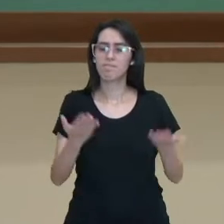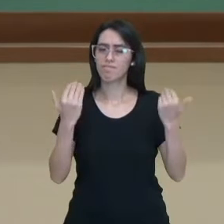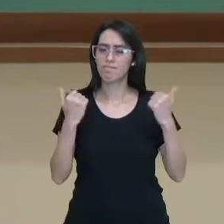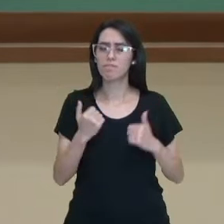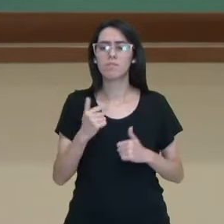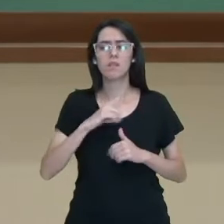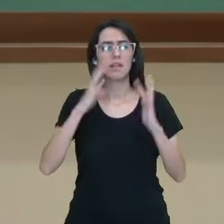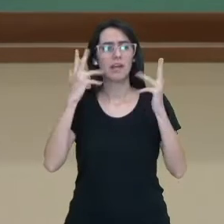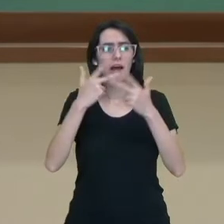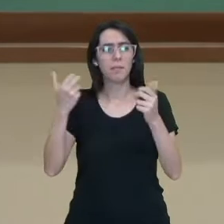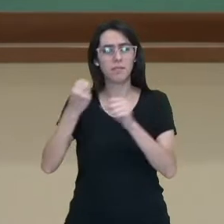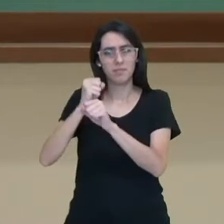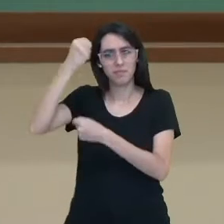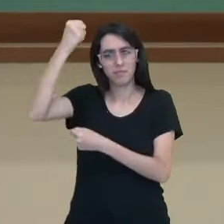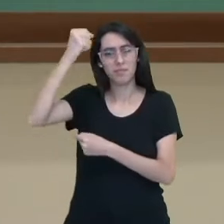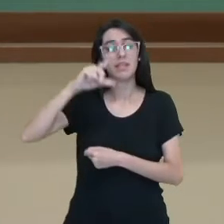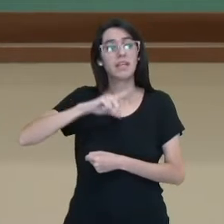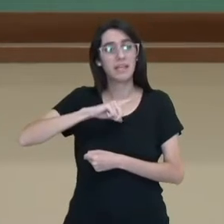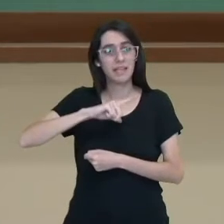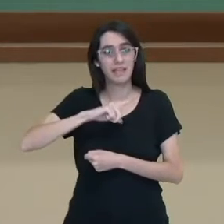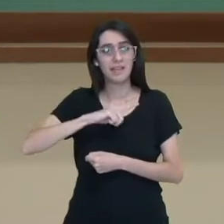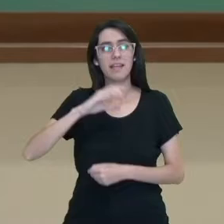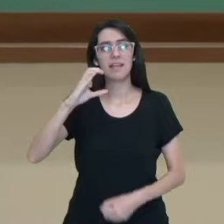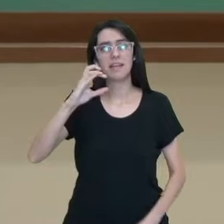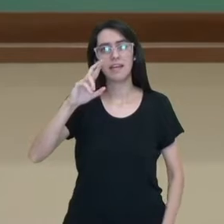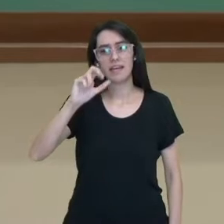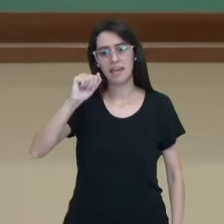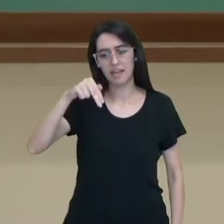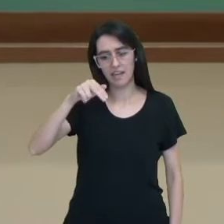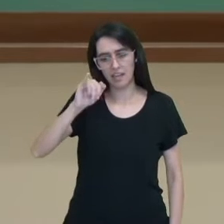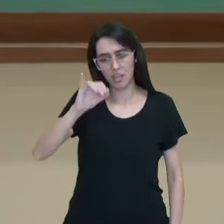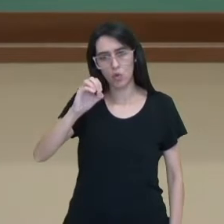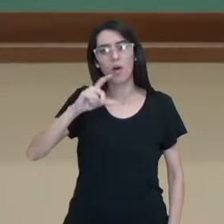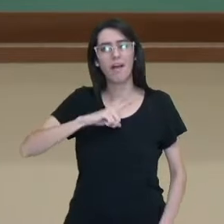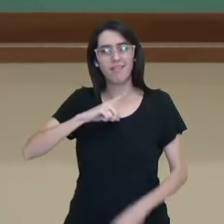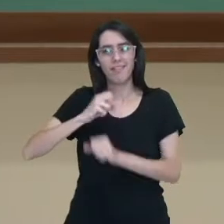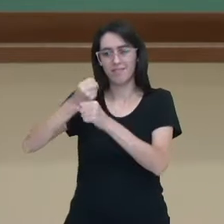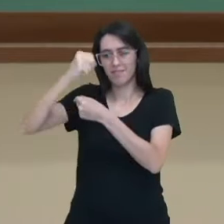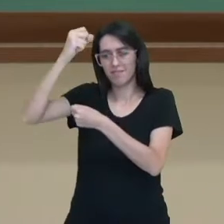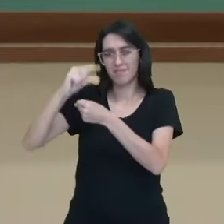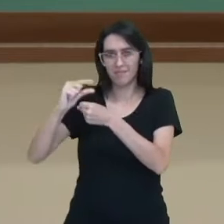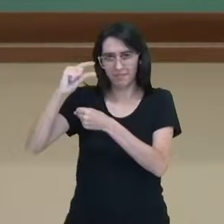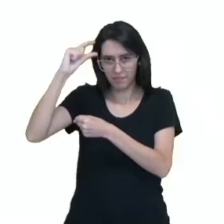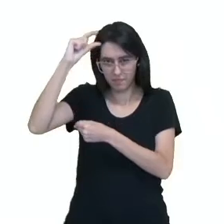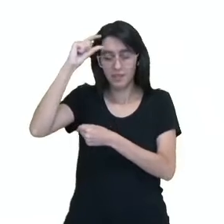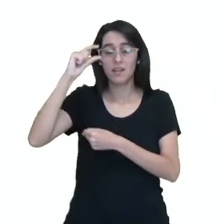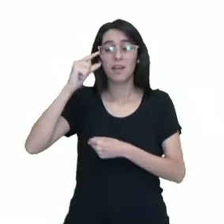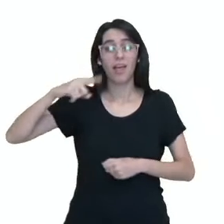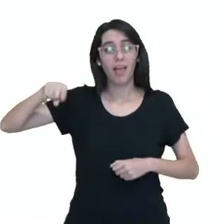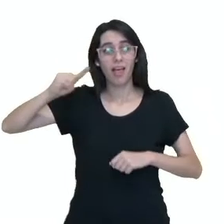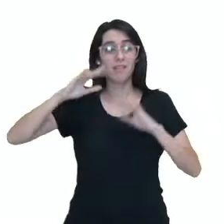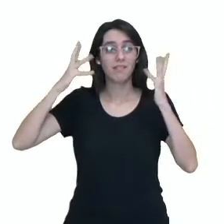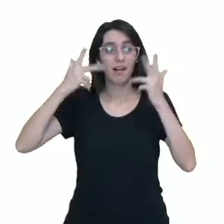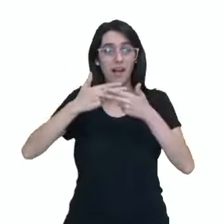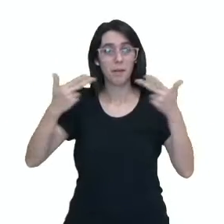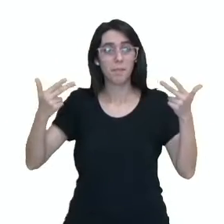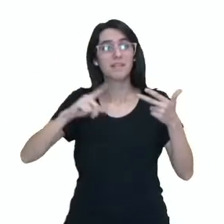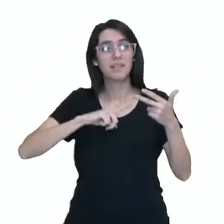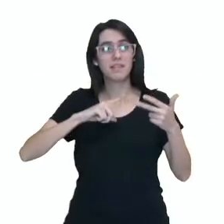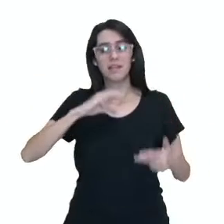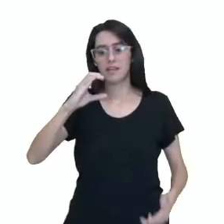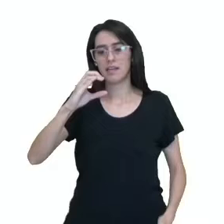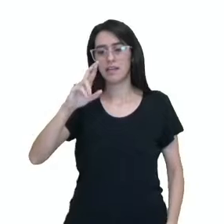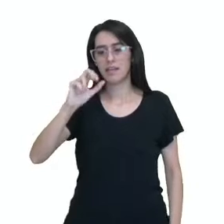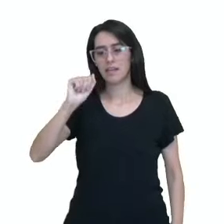vertebrados são aqueles que possuem o crânio, a coluna vertebral, e os craniatas, esses animais que tem o crânio, eles têm